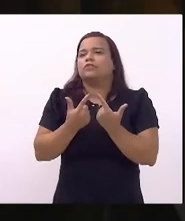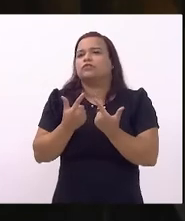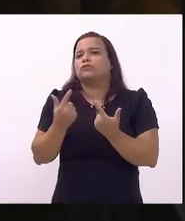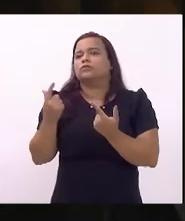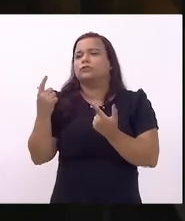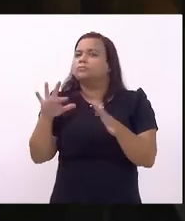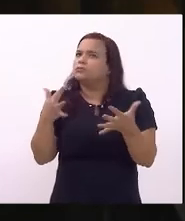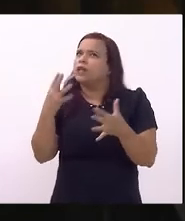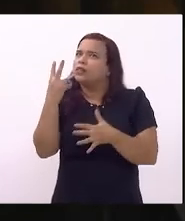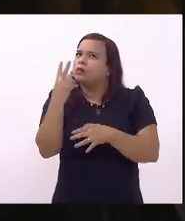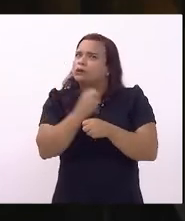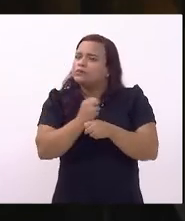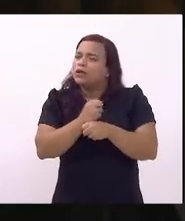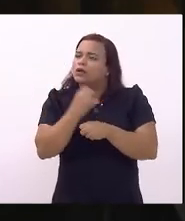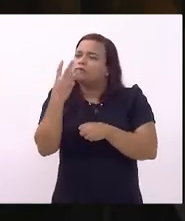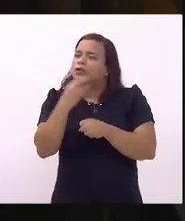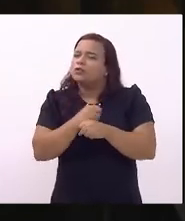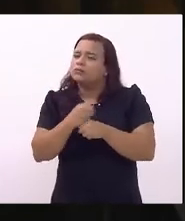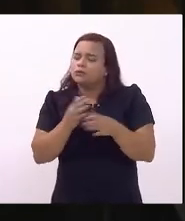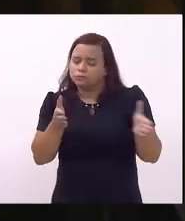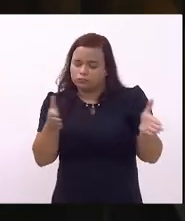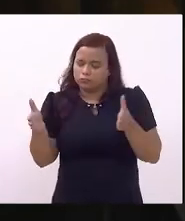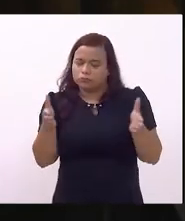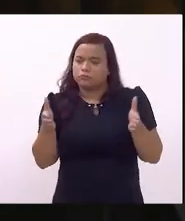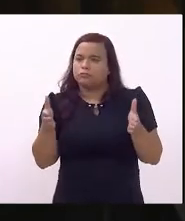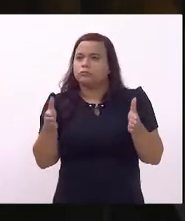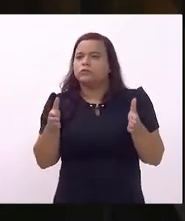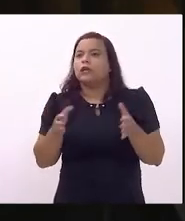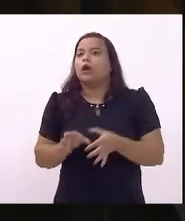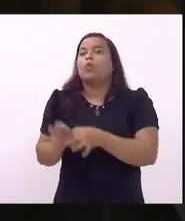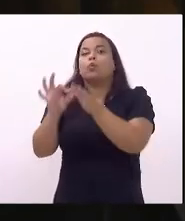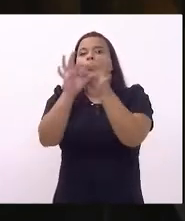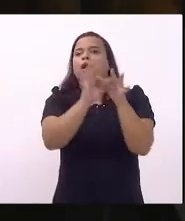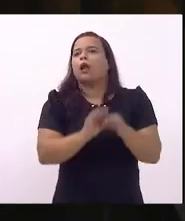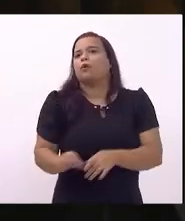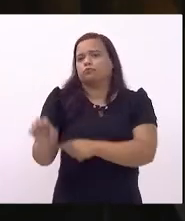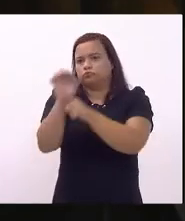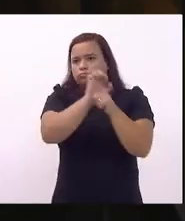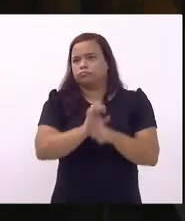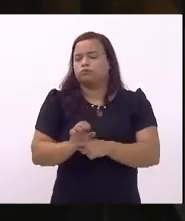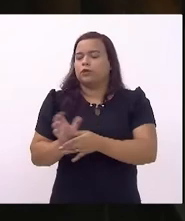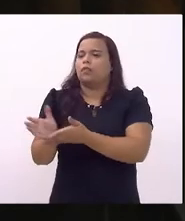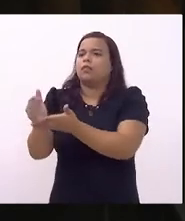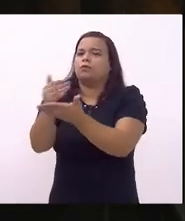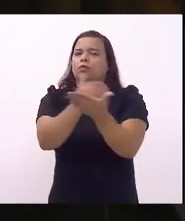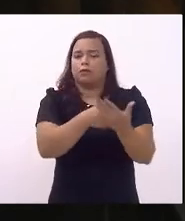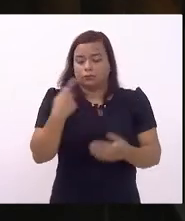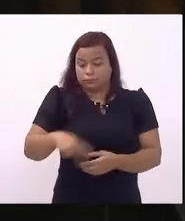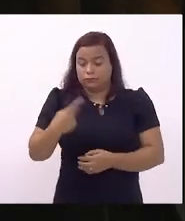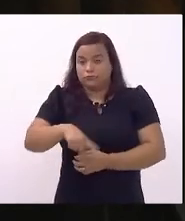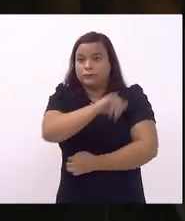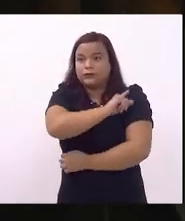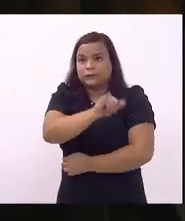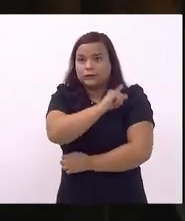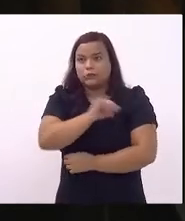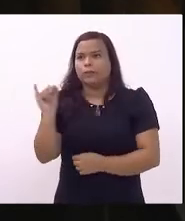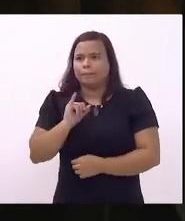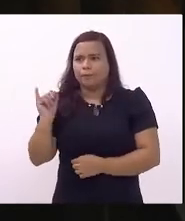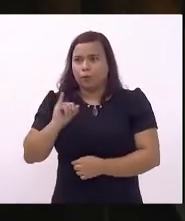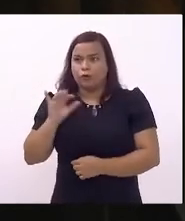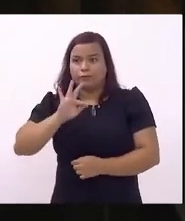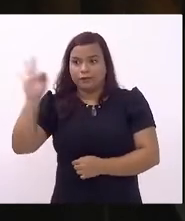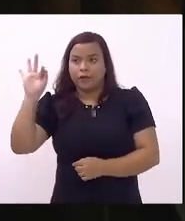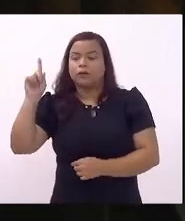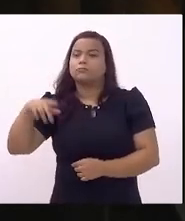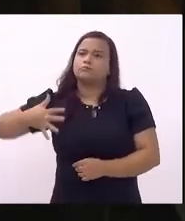últimos dois, três anos deputado Flávio Serafini a união arrecada no estado do Rio de Janeiro em tributos federais algo em